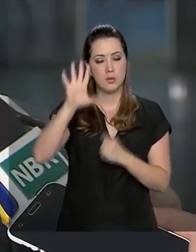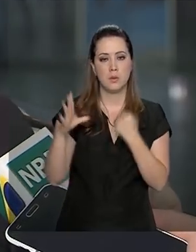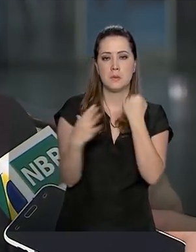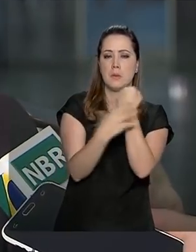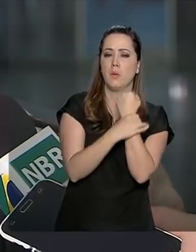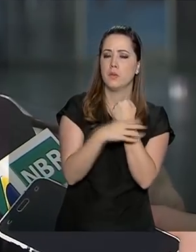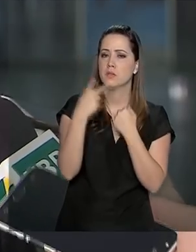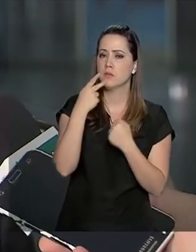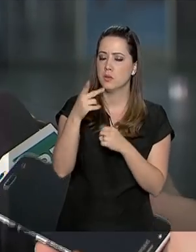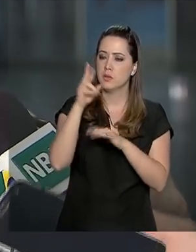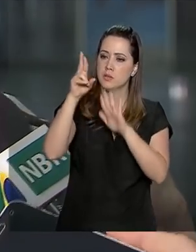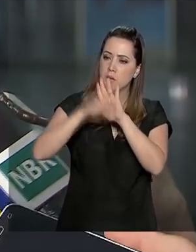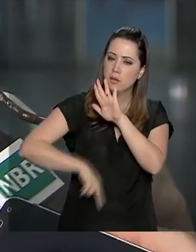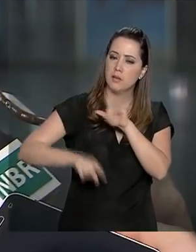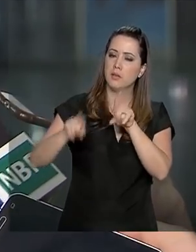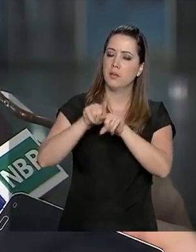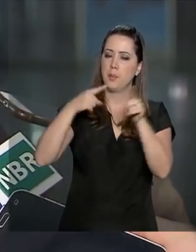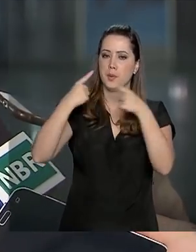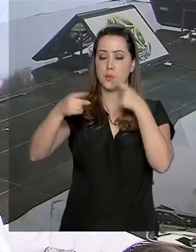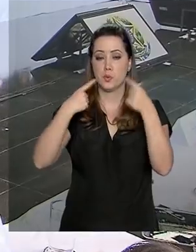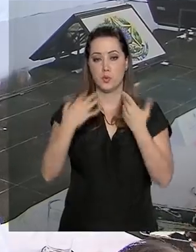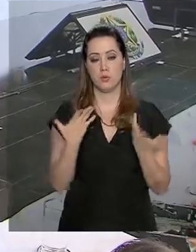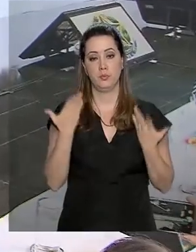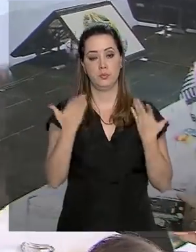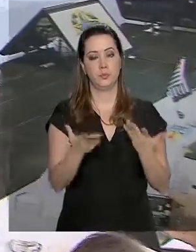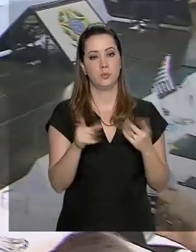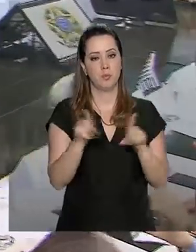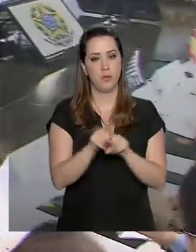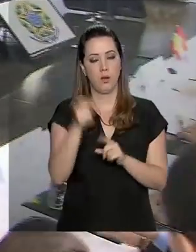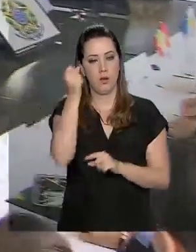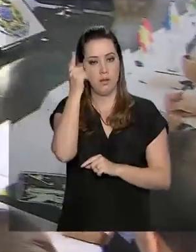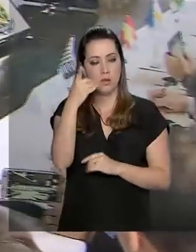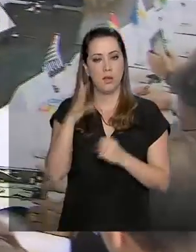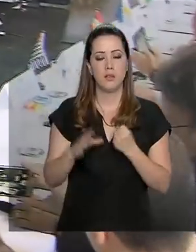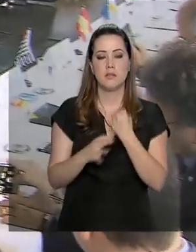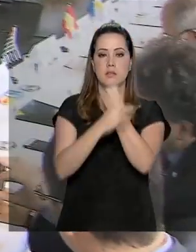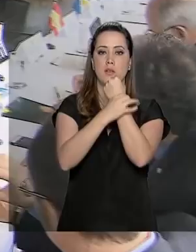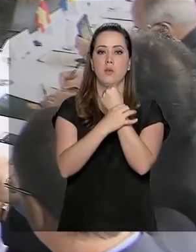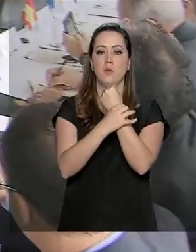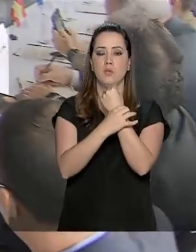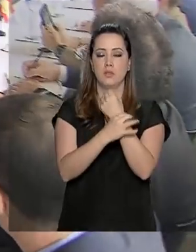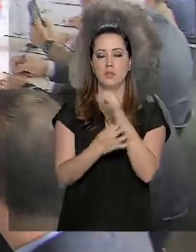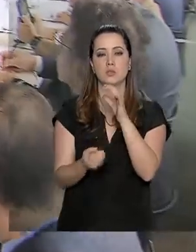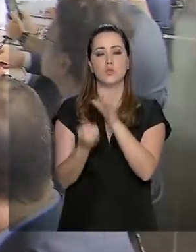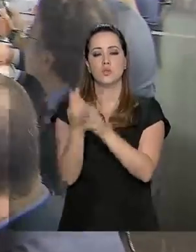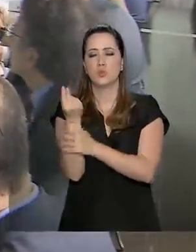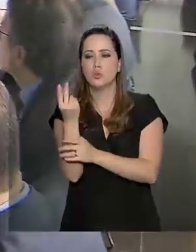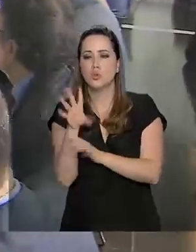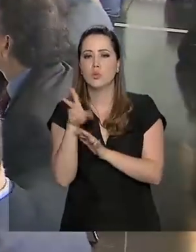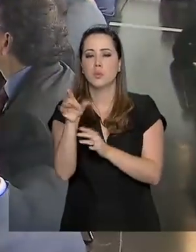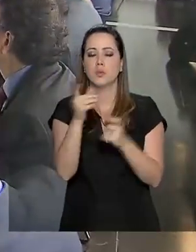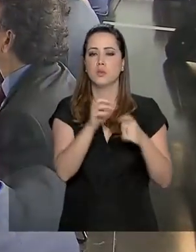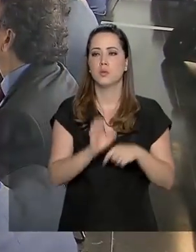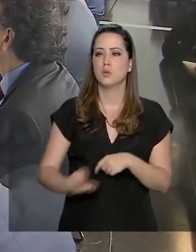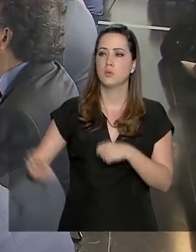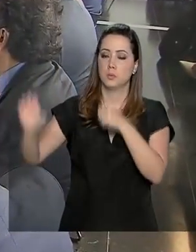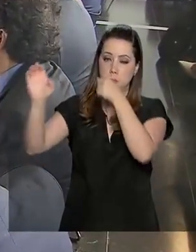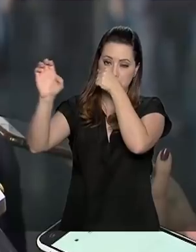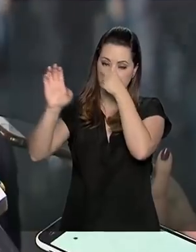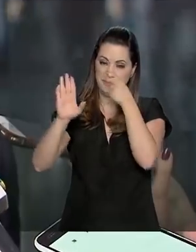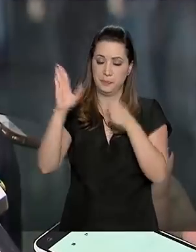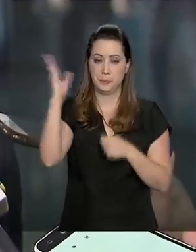de repasse de recursos também foram tratadas. A ideia é assegurar investimentos no setor para todas as unidades da